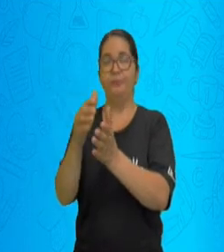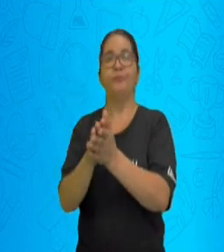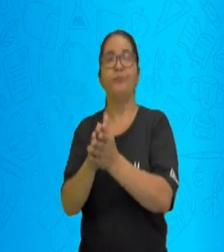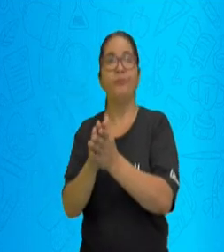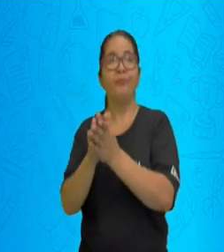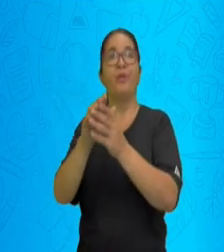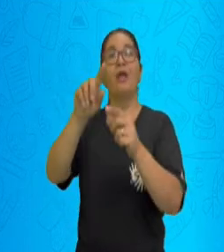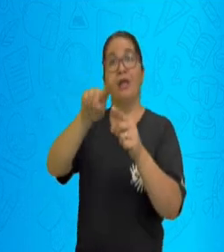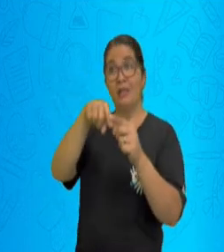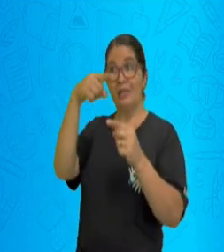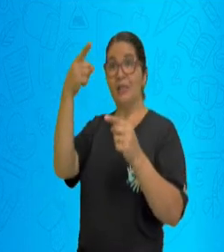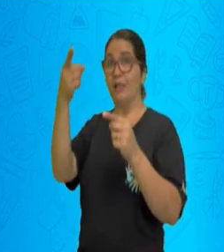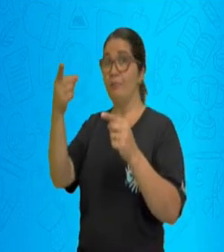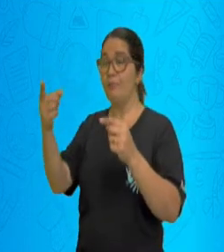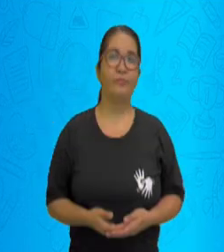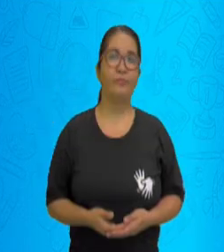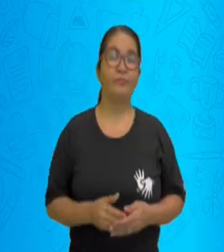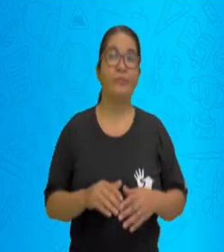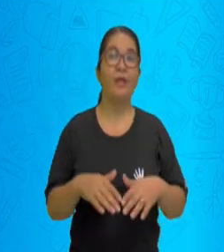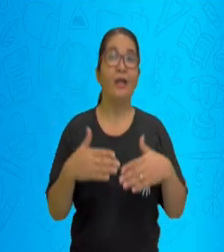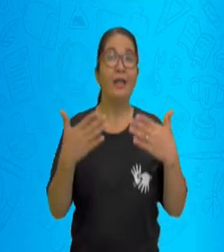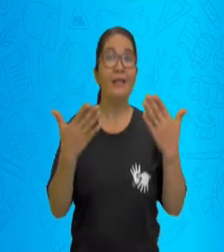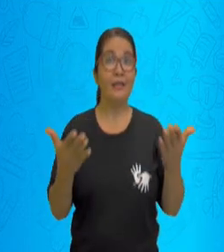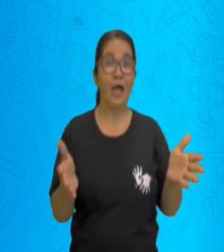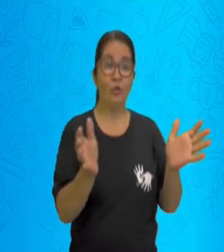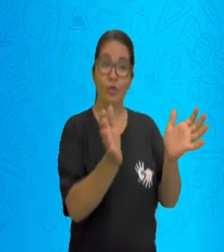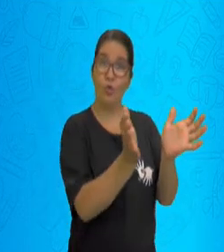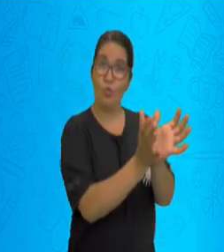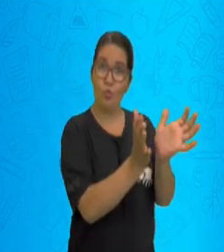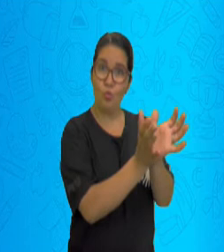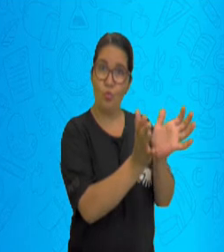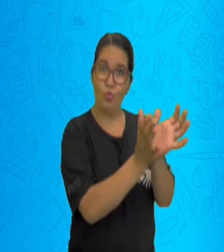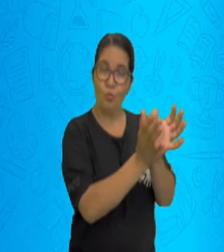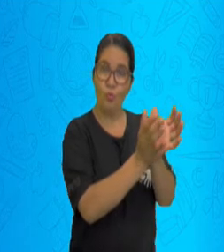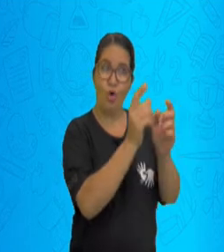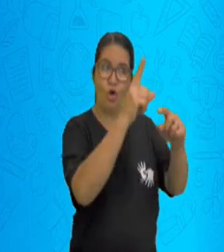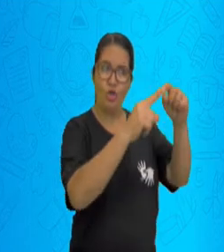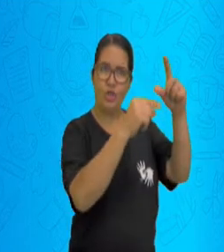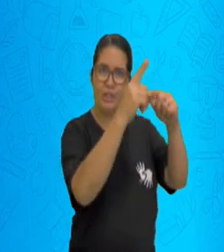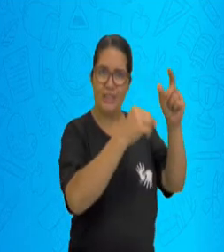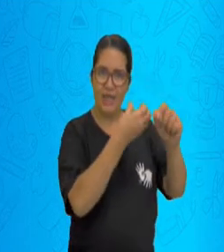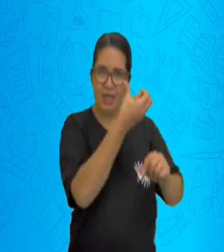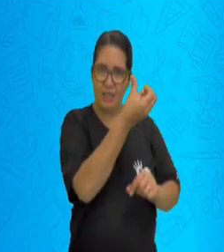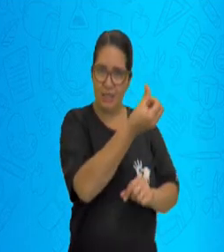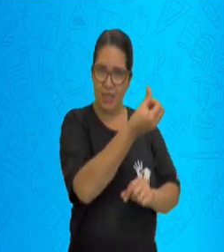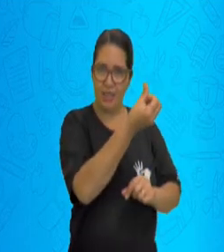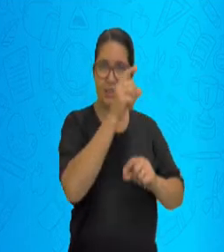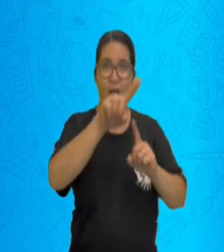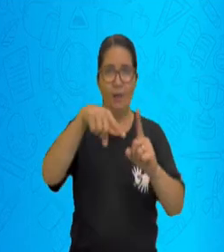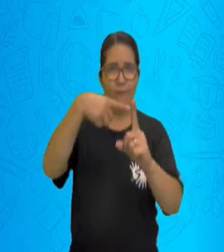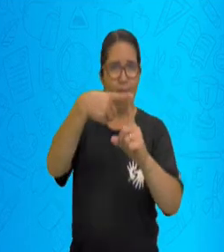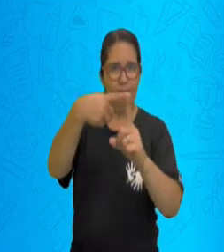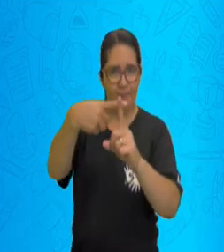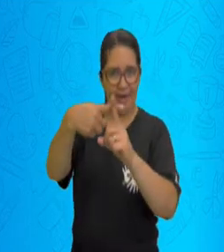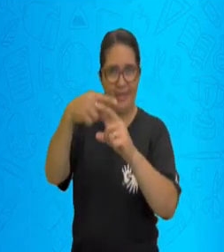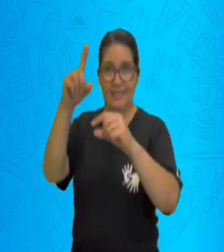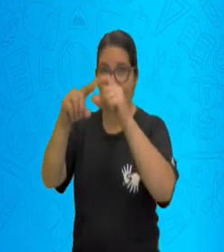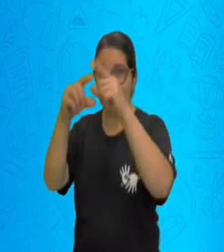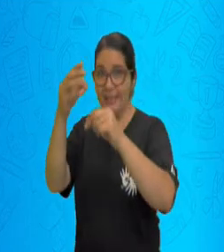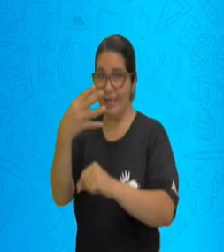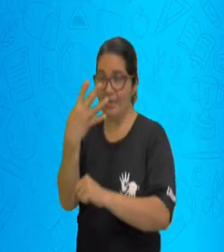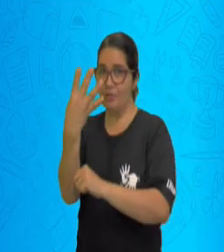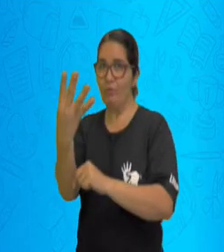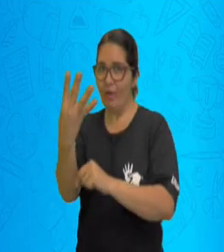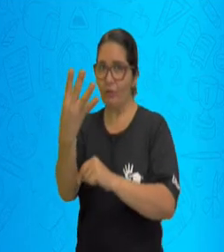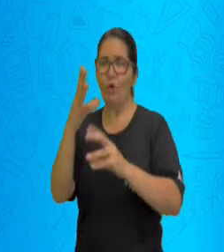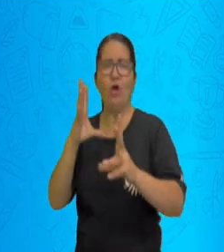depois da igualdade. Então eu trouxe um conjunto de 6 estrelas mais 4 estrelas